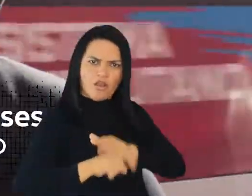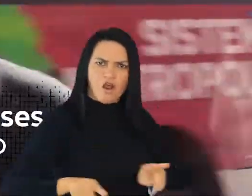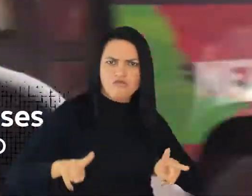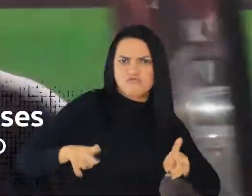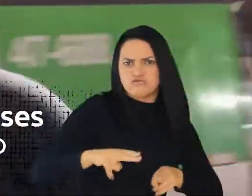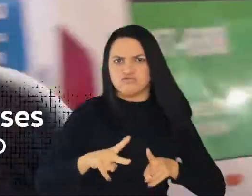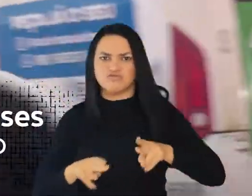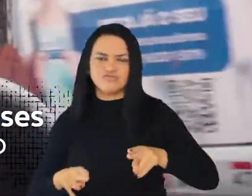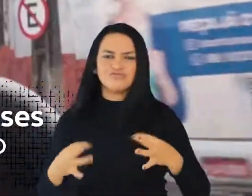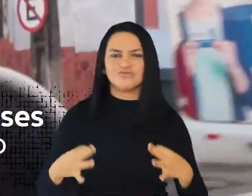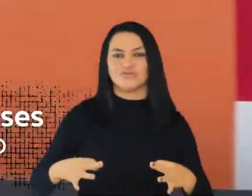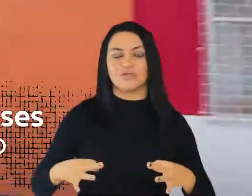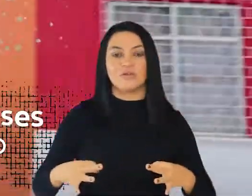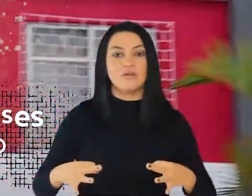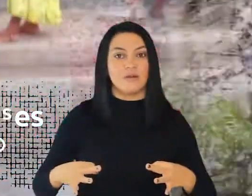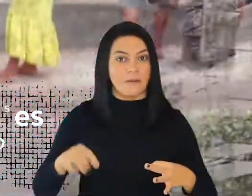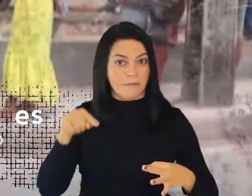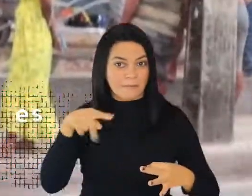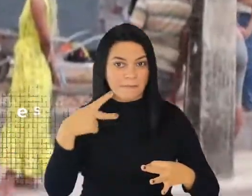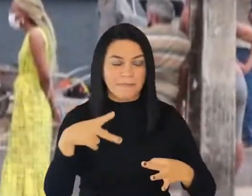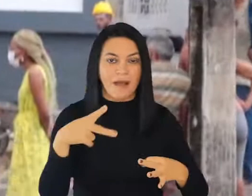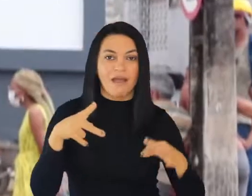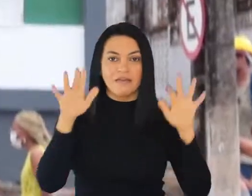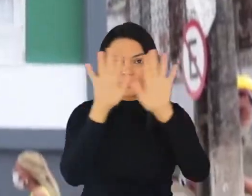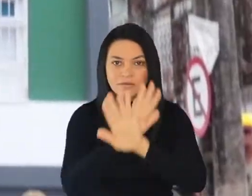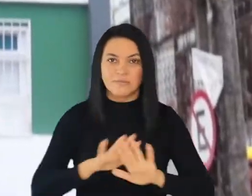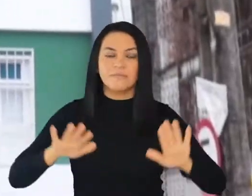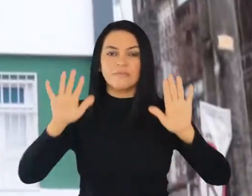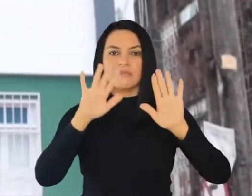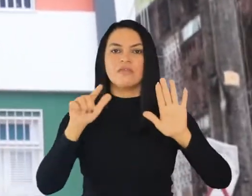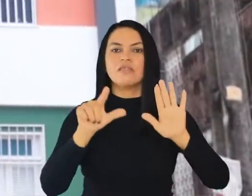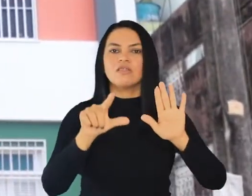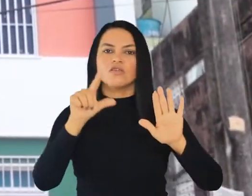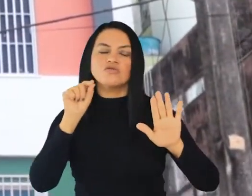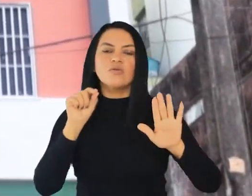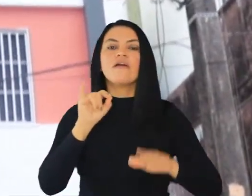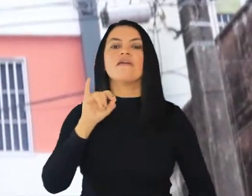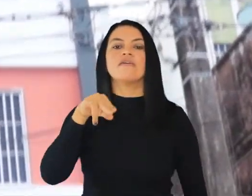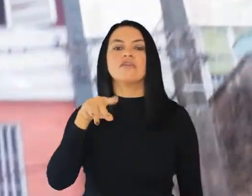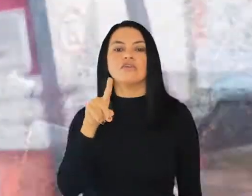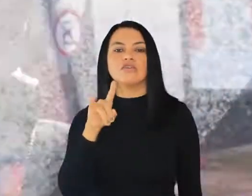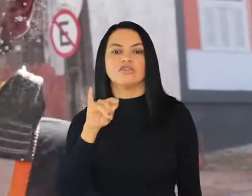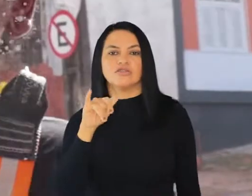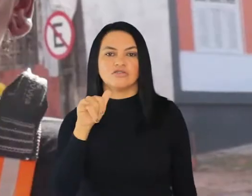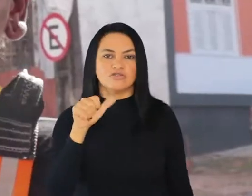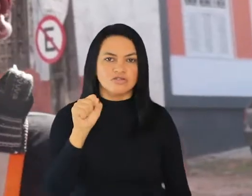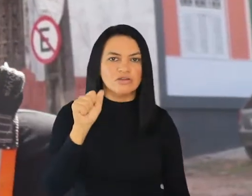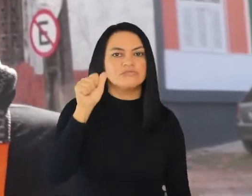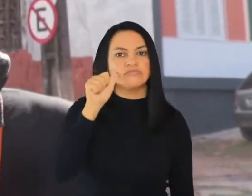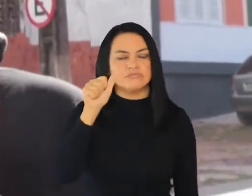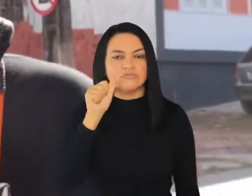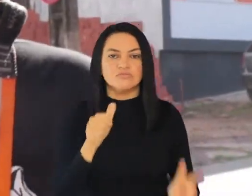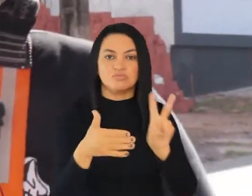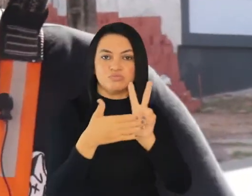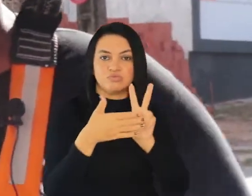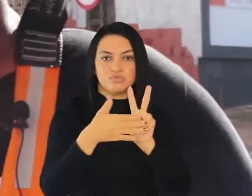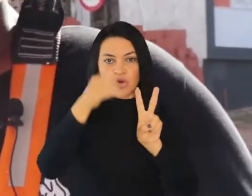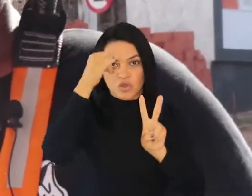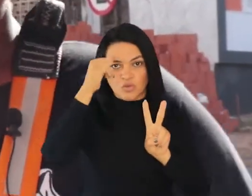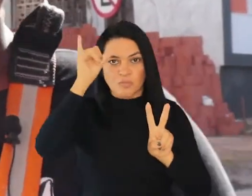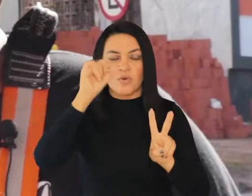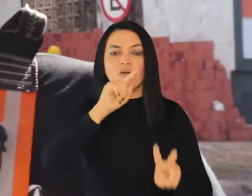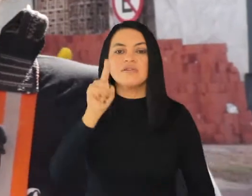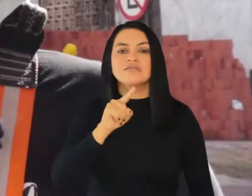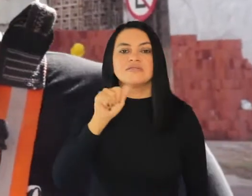Para esse painel, escolhi as Índias Tapuia do Boi de Zabumba,